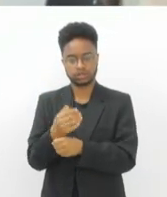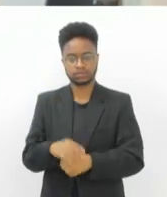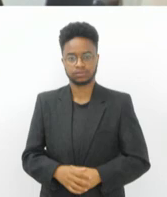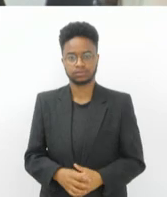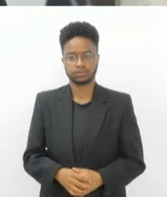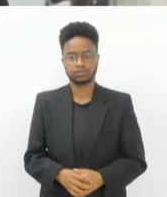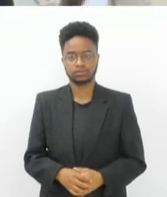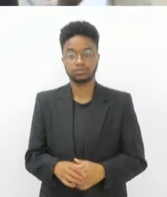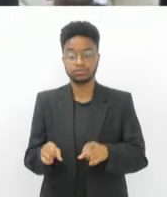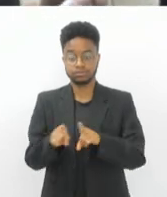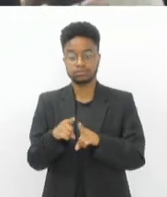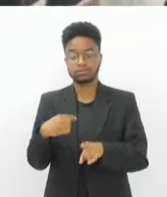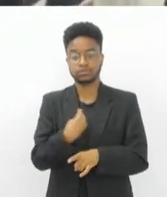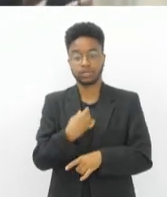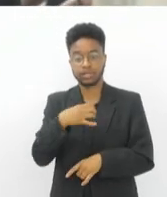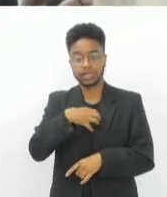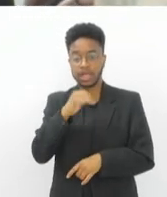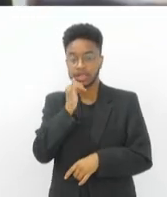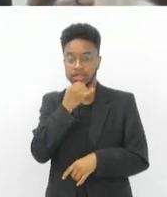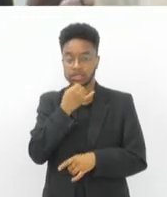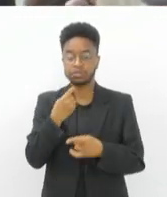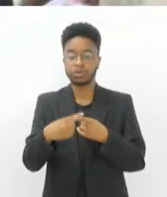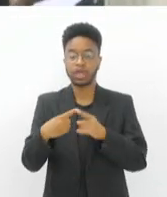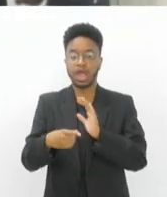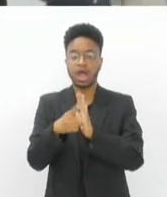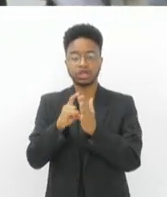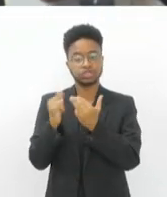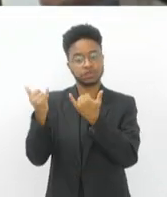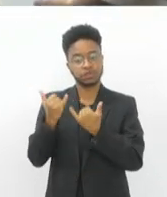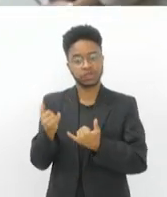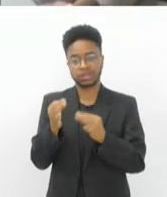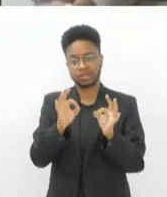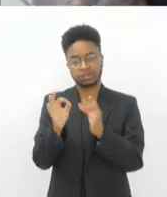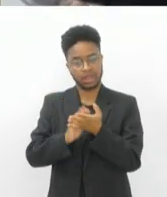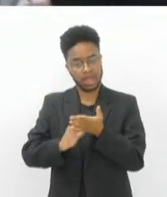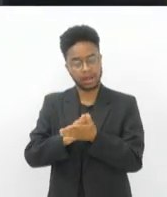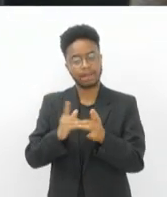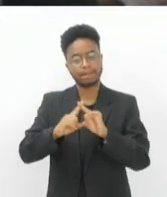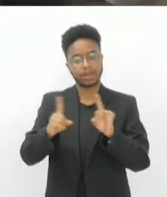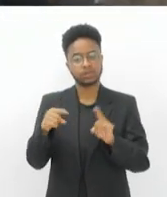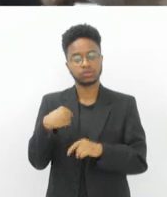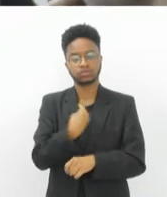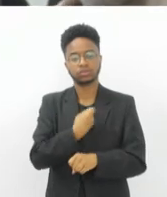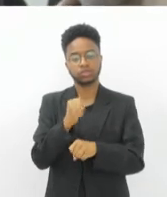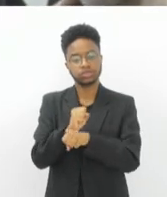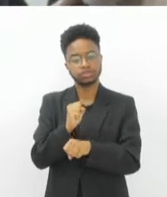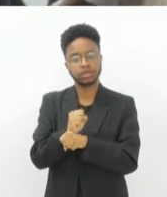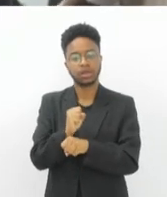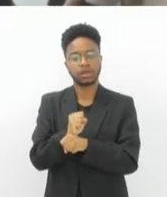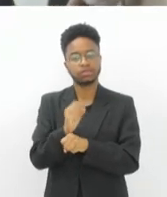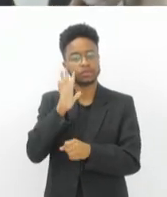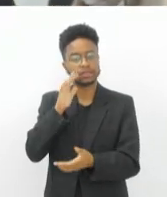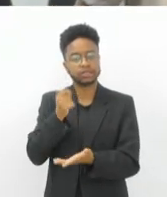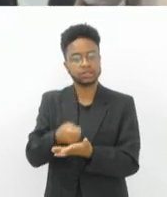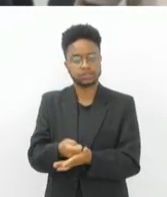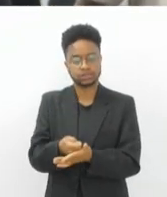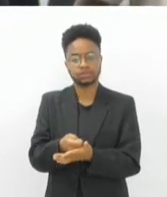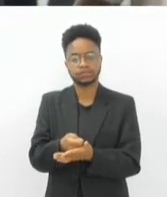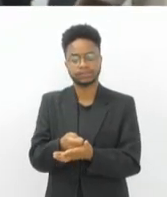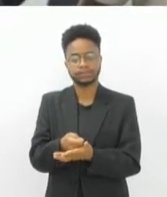A gente fica triste por não ter recebido as informações de maneira objetiva, mas vamos aguardar os encaminhamentos que farão